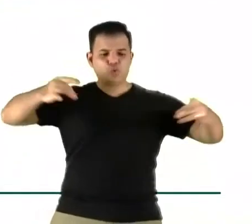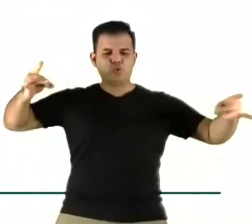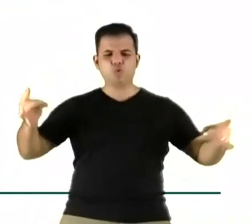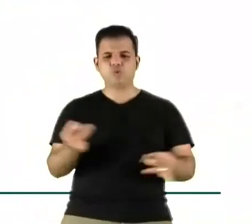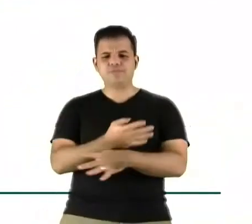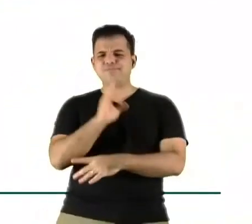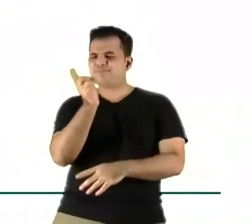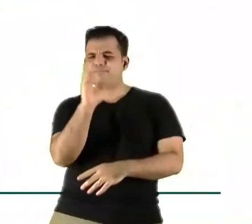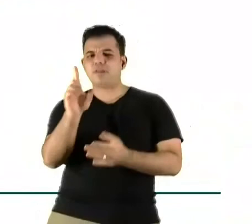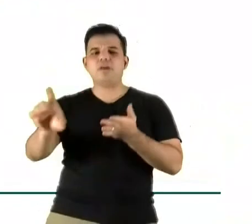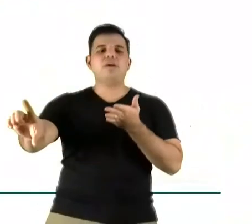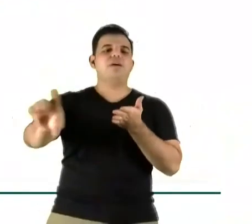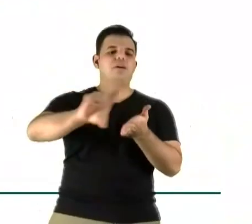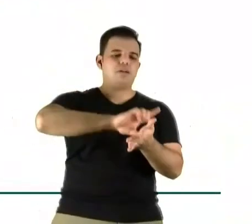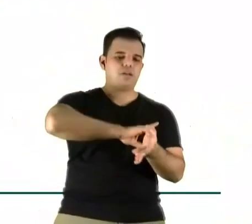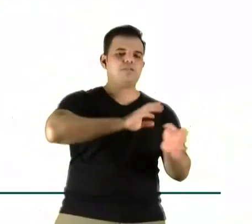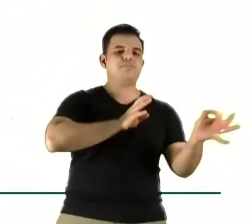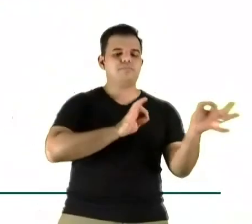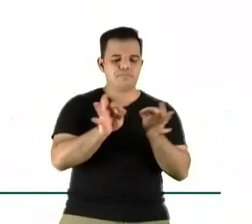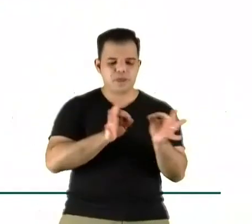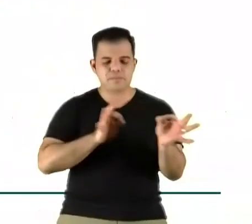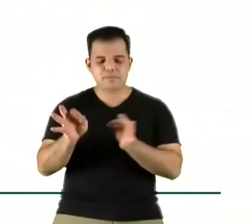Mas isso tem sido cada vez mais...